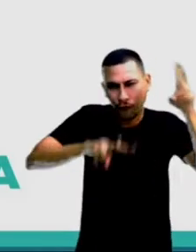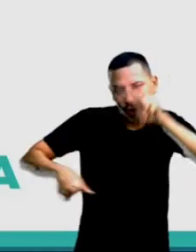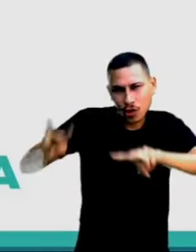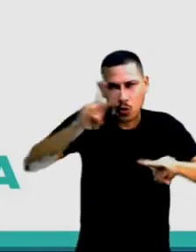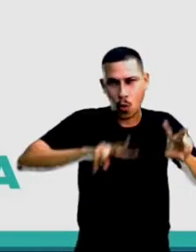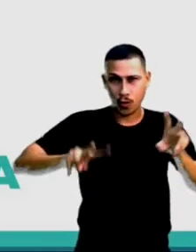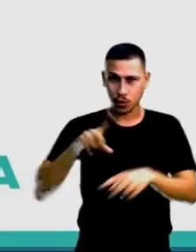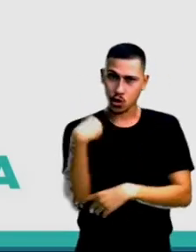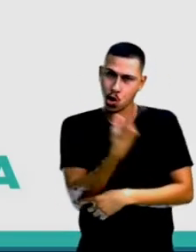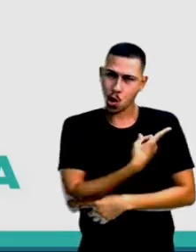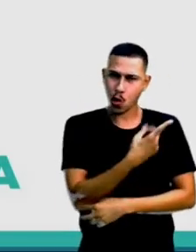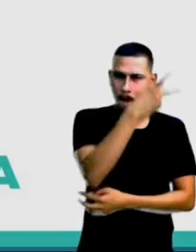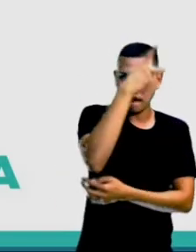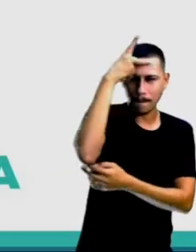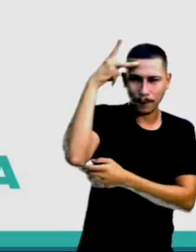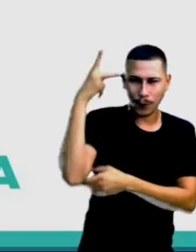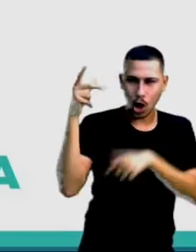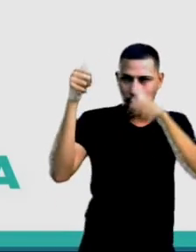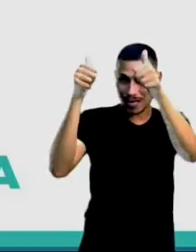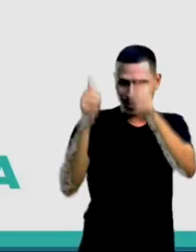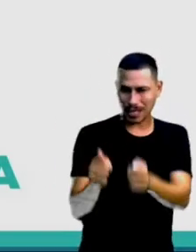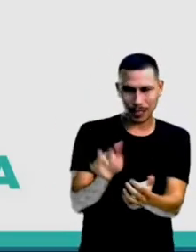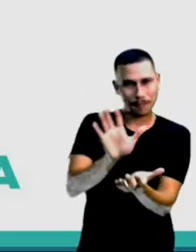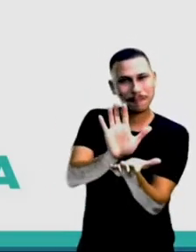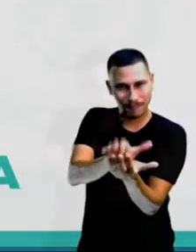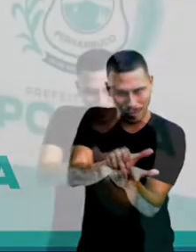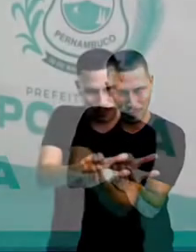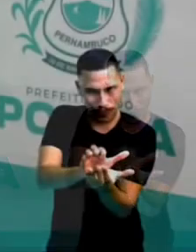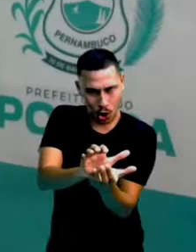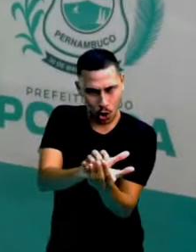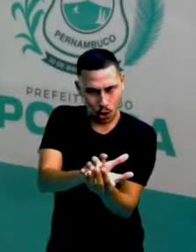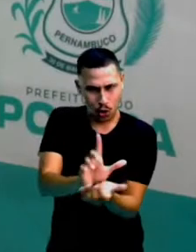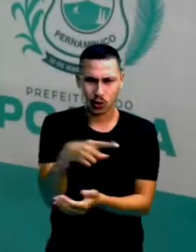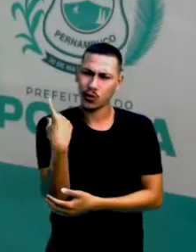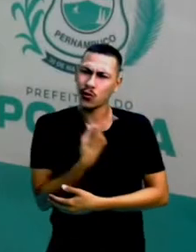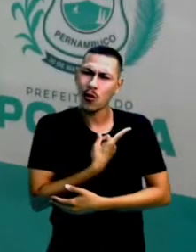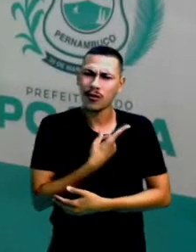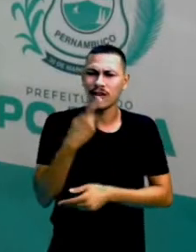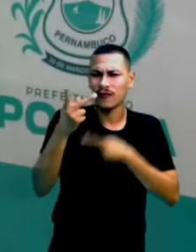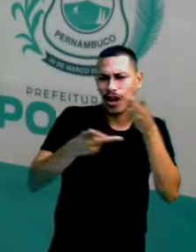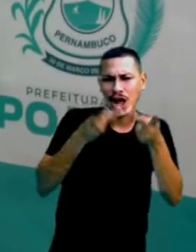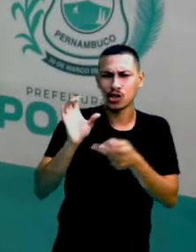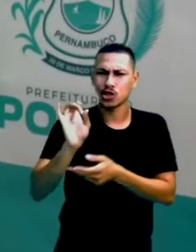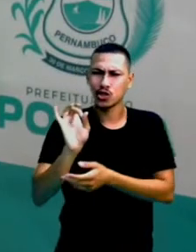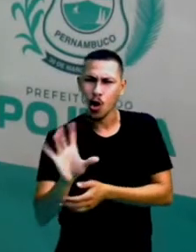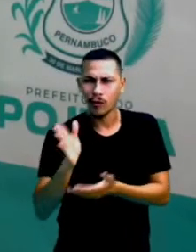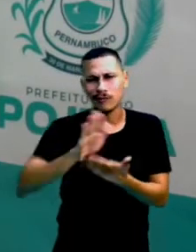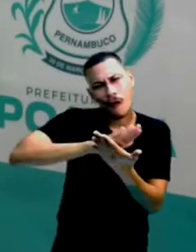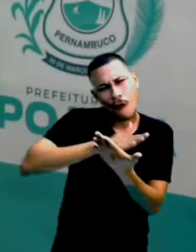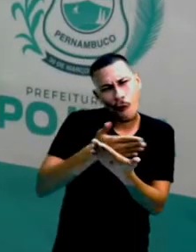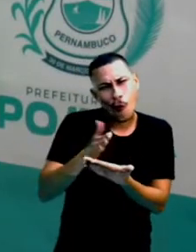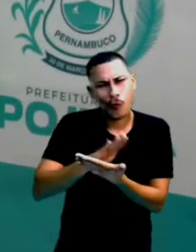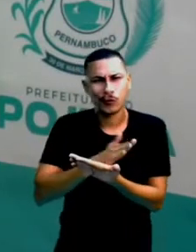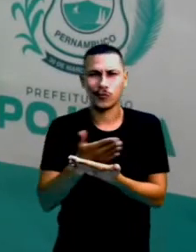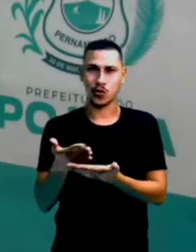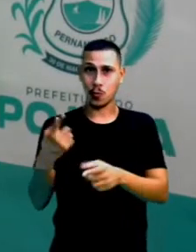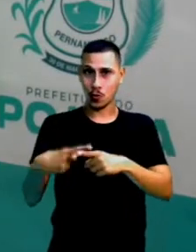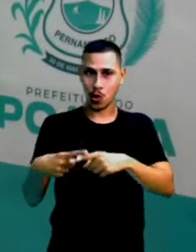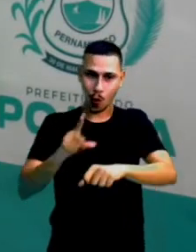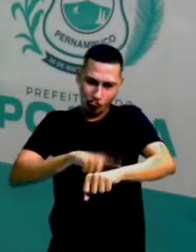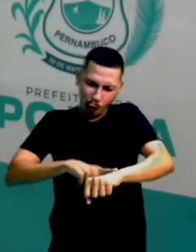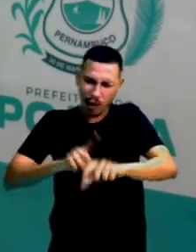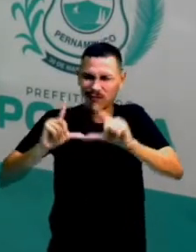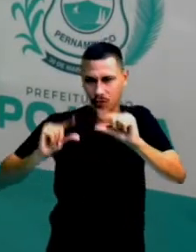artistas pernambucanos. Ok? Não serão todos, mas a gente... porque a aula é muito curta,